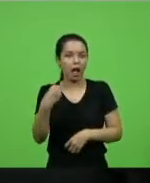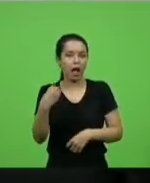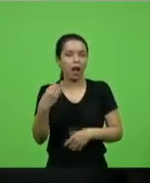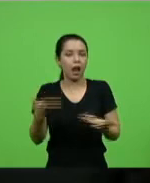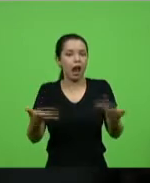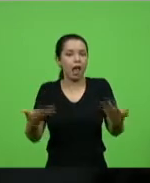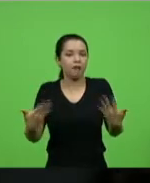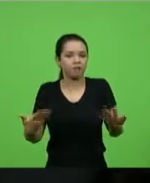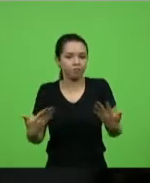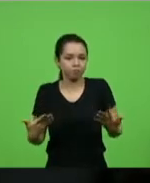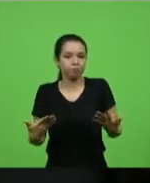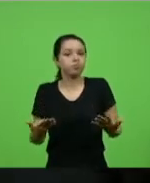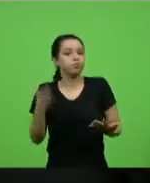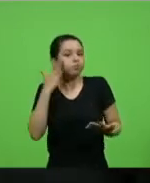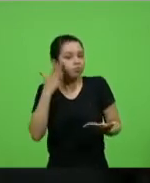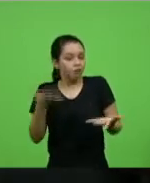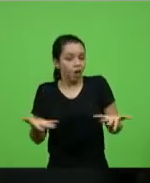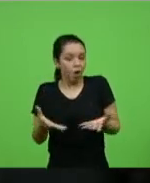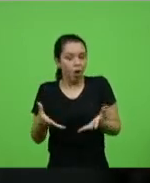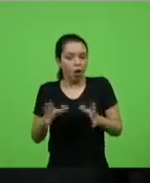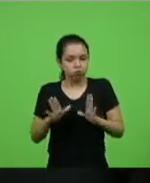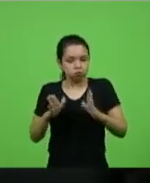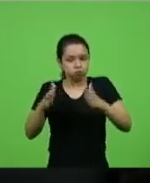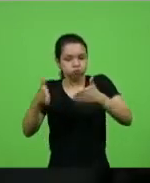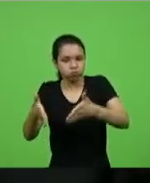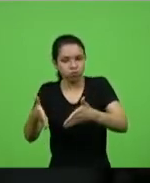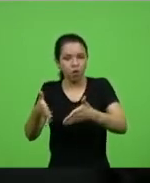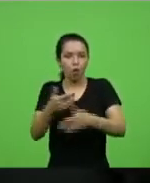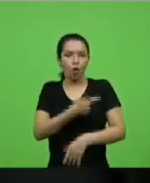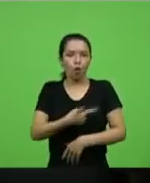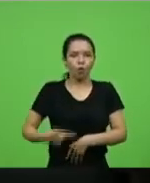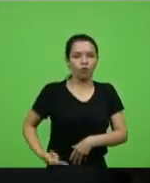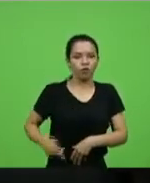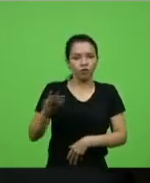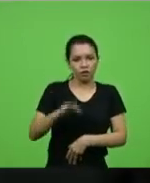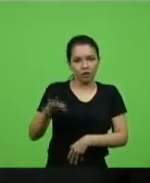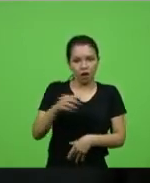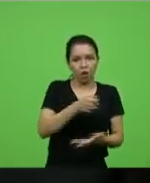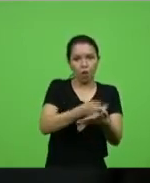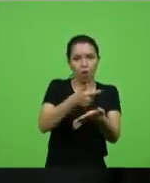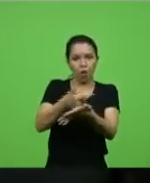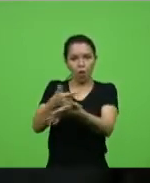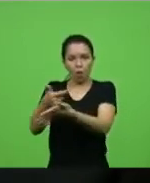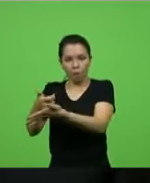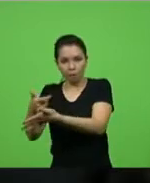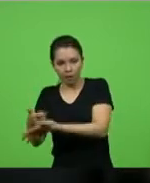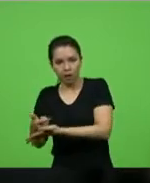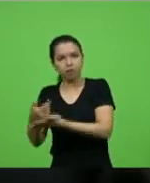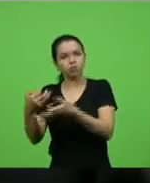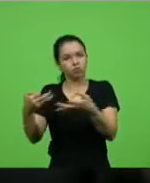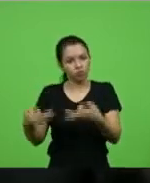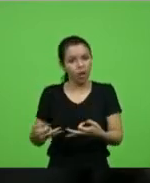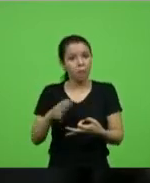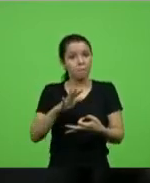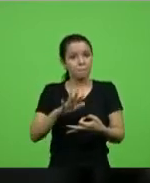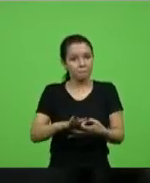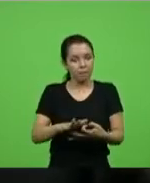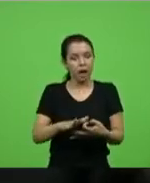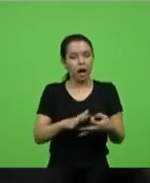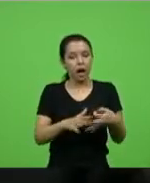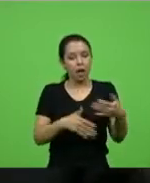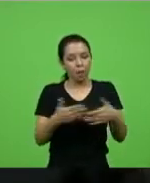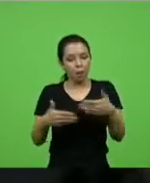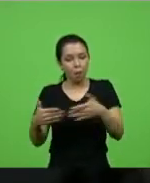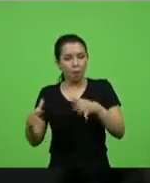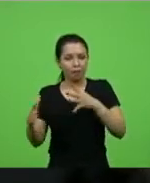concentradas no governo federal e justo para que tenha essa unidade, mas assim que passa essa turbulência, nós